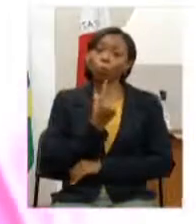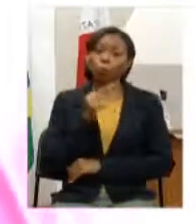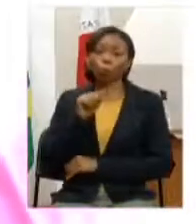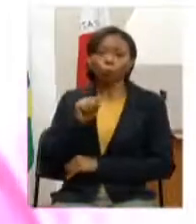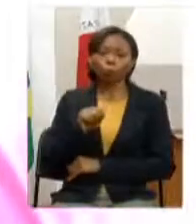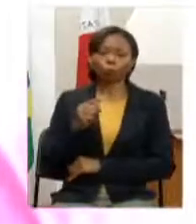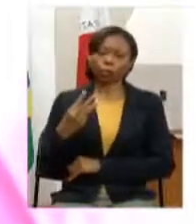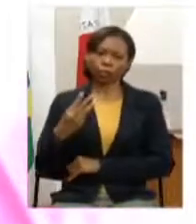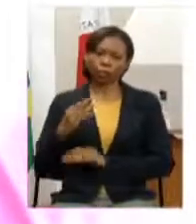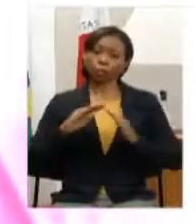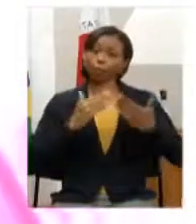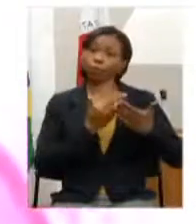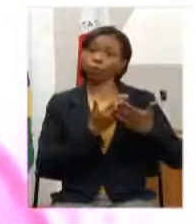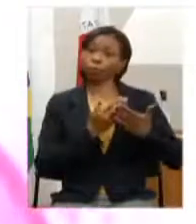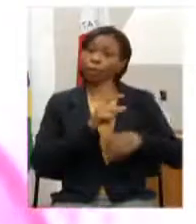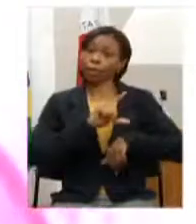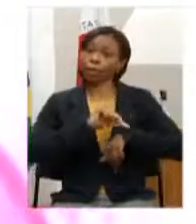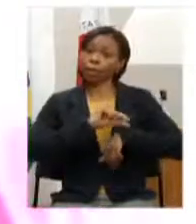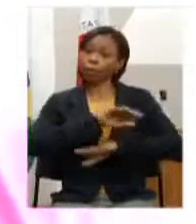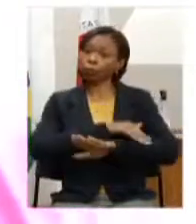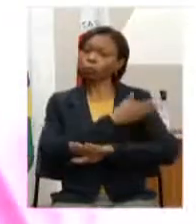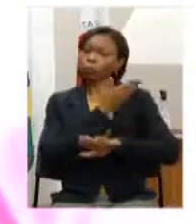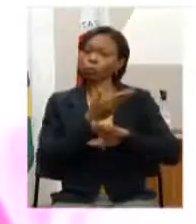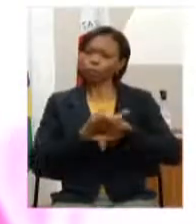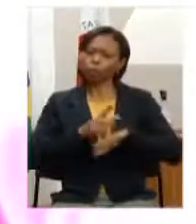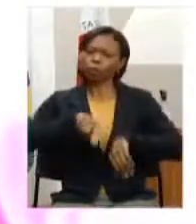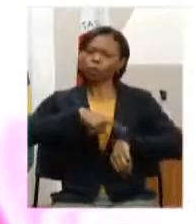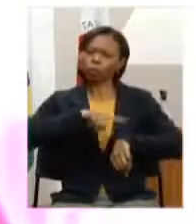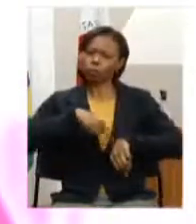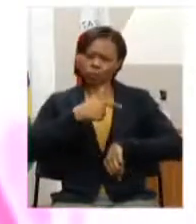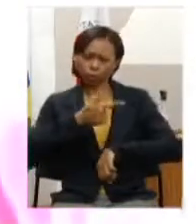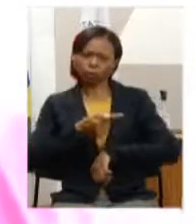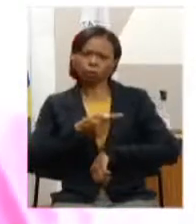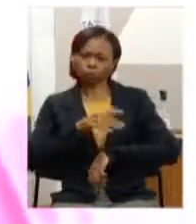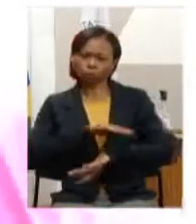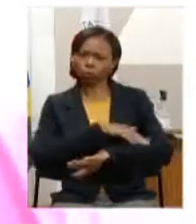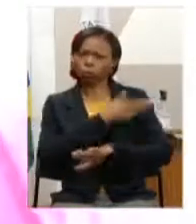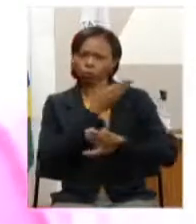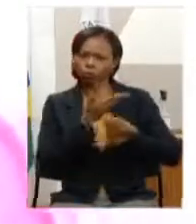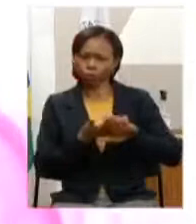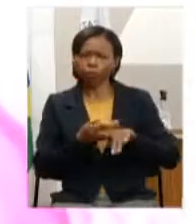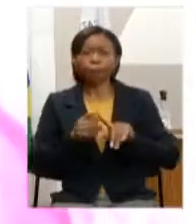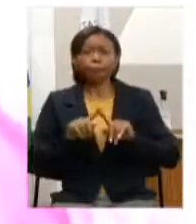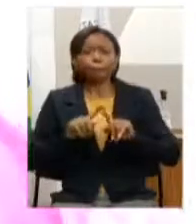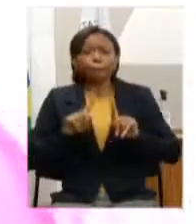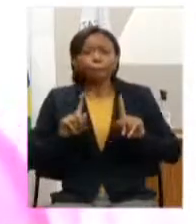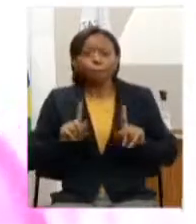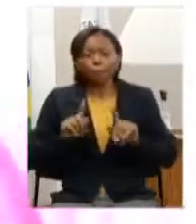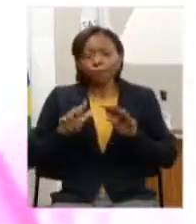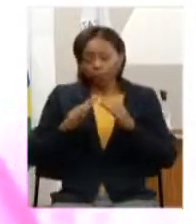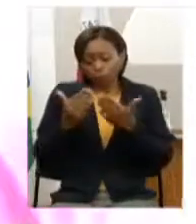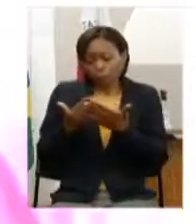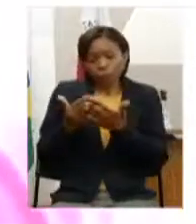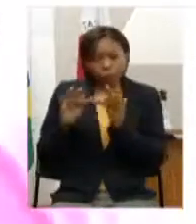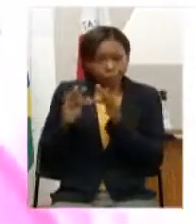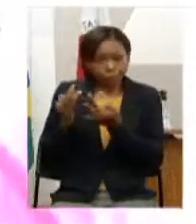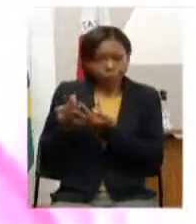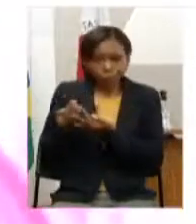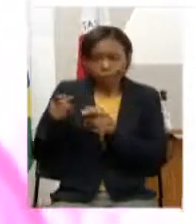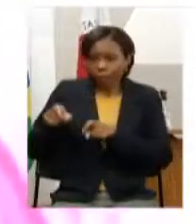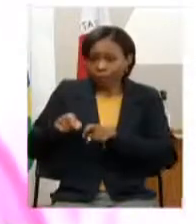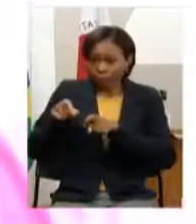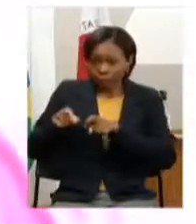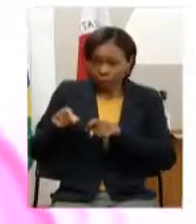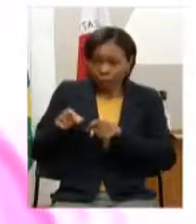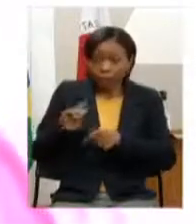tempo integral que trabalha por 7 horas diárias e aí só que a escola família agrícola os estudantes eles moram na